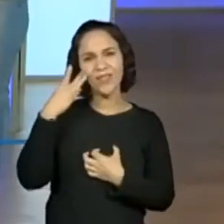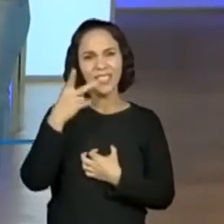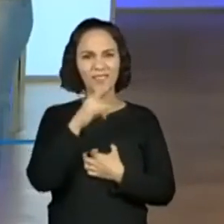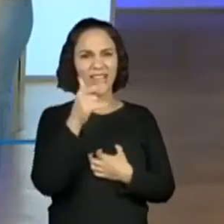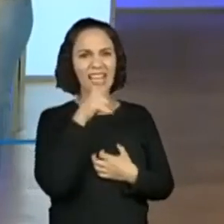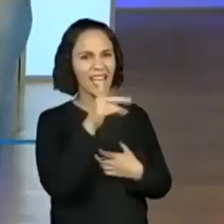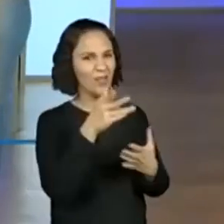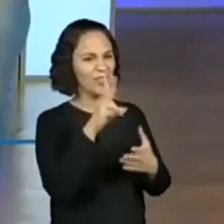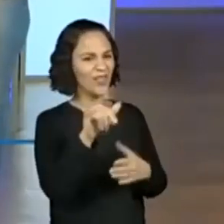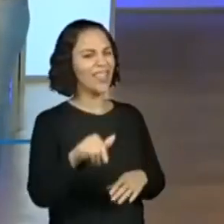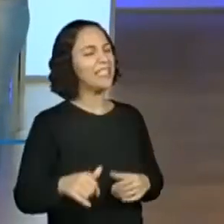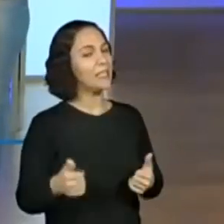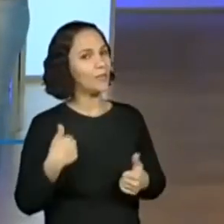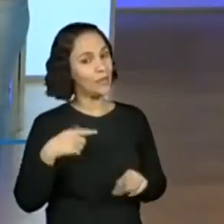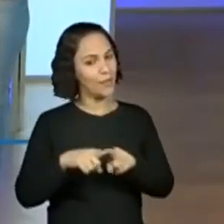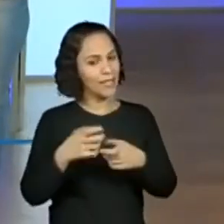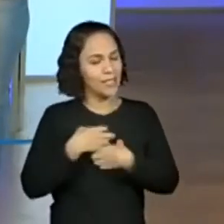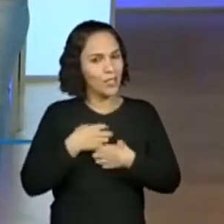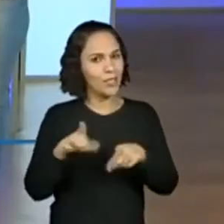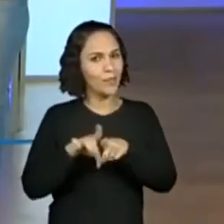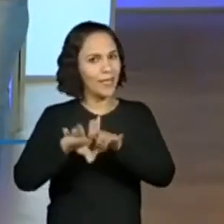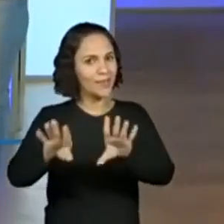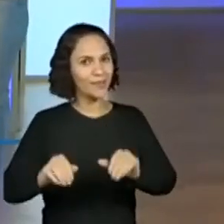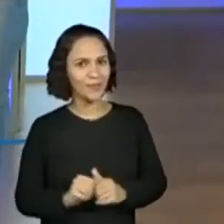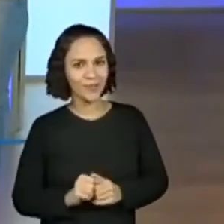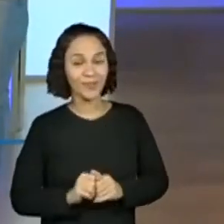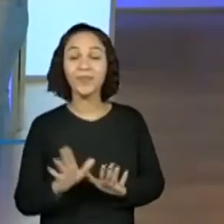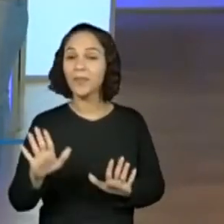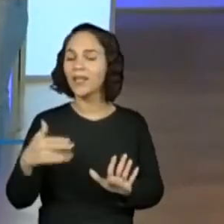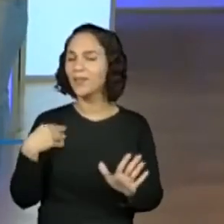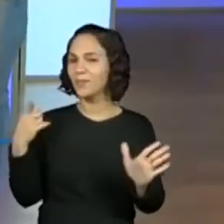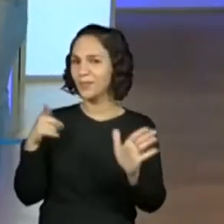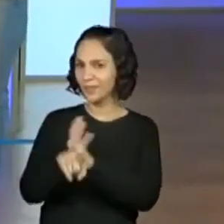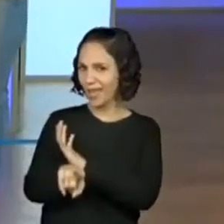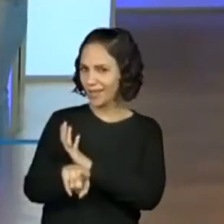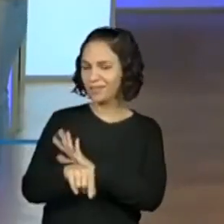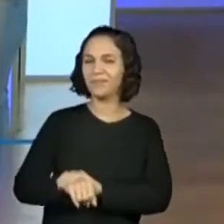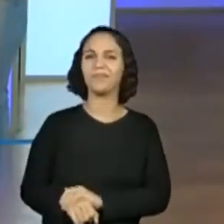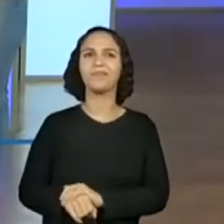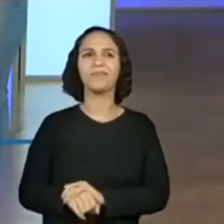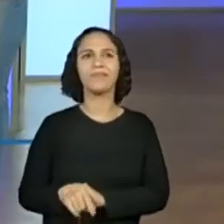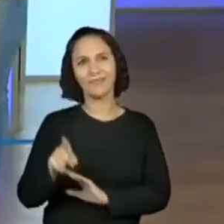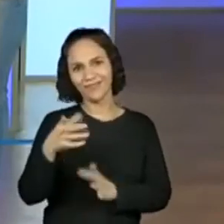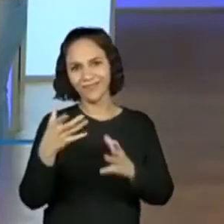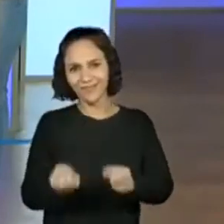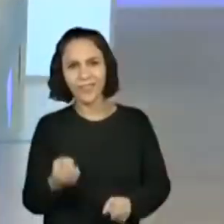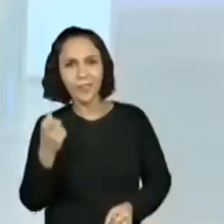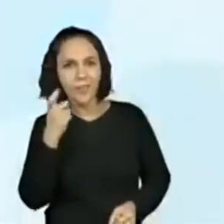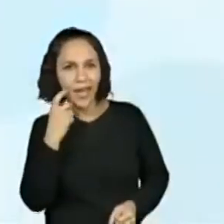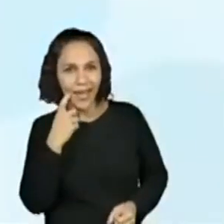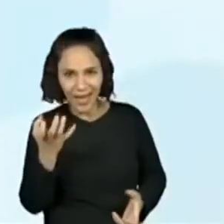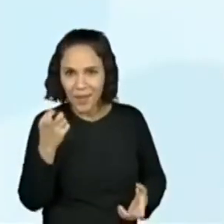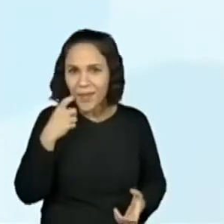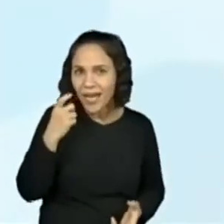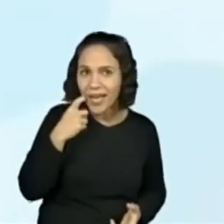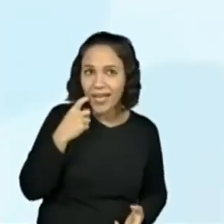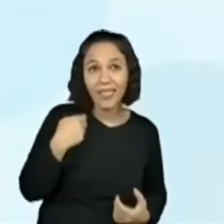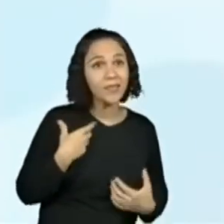que hoje você vai ganhar. Eu também. Então, vamos. Mas eu tenho uma pergunta, Prô. Você aceita uma bala? Ah, eu